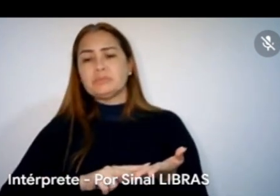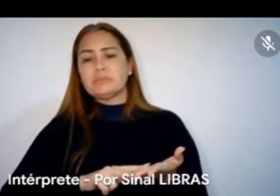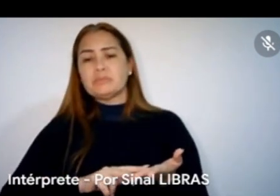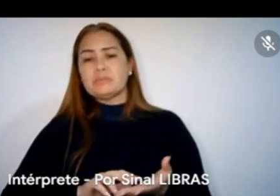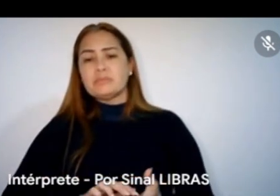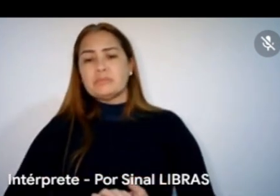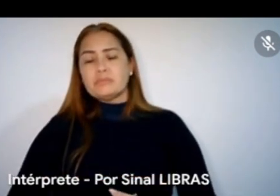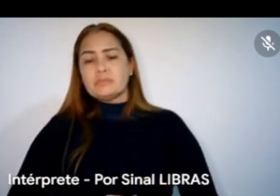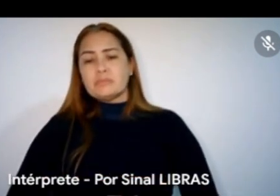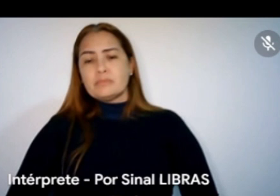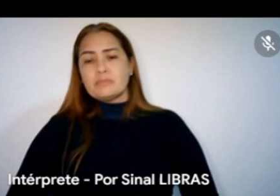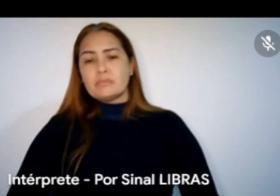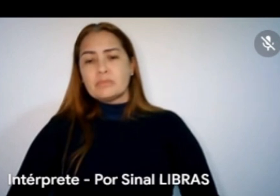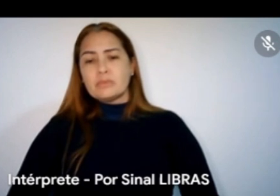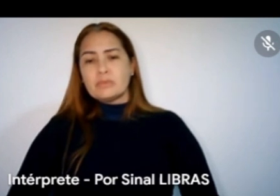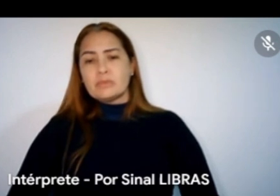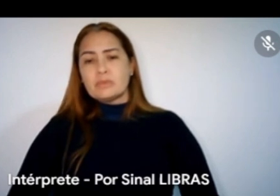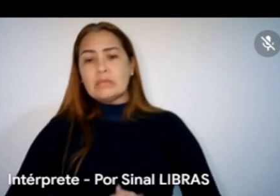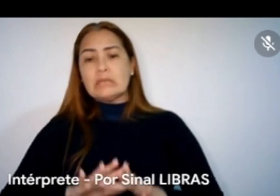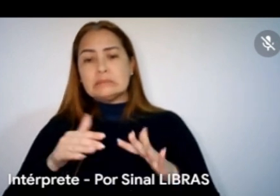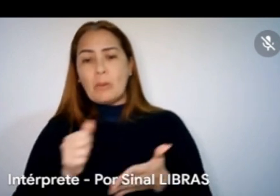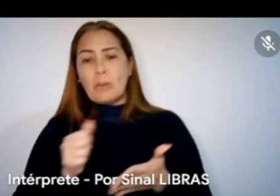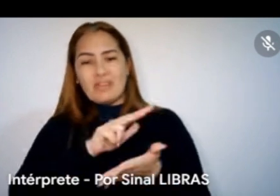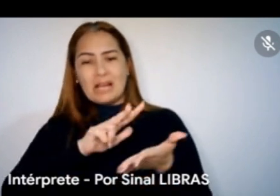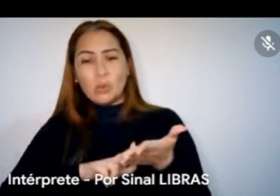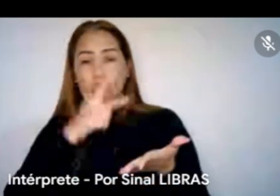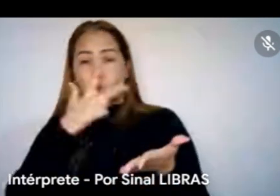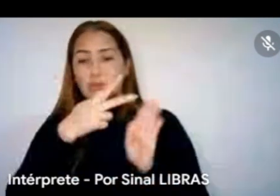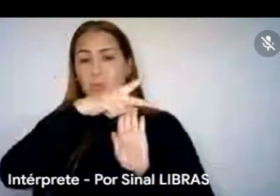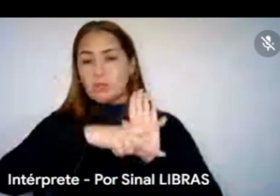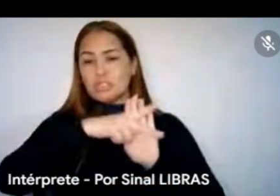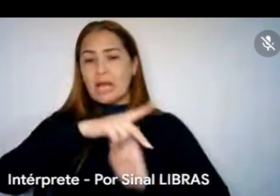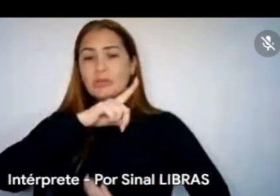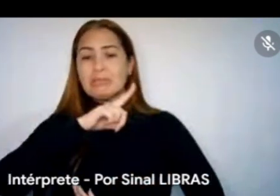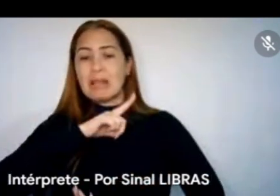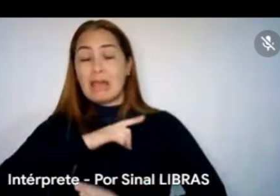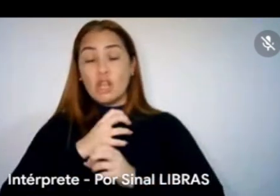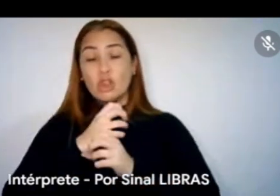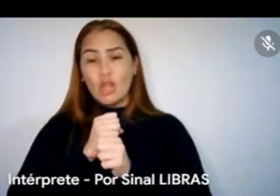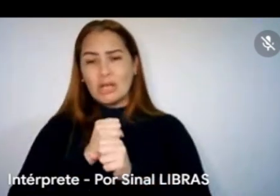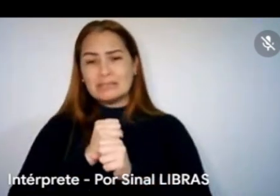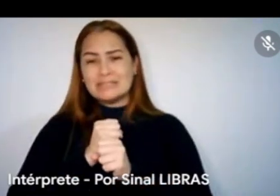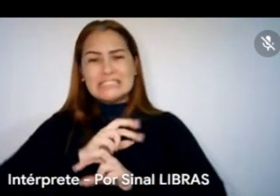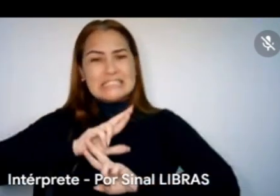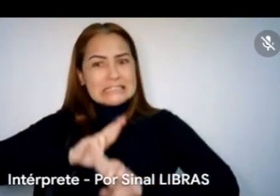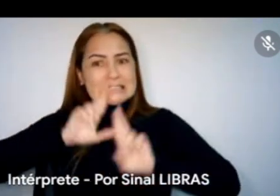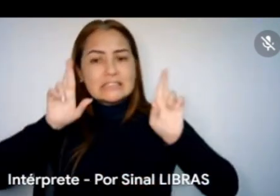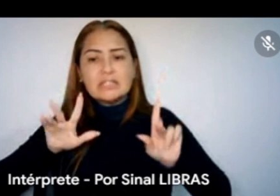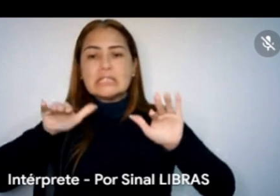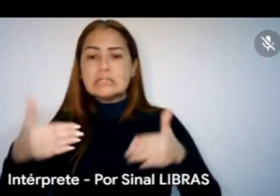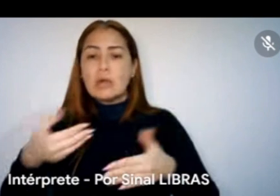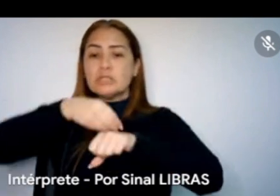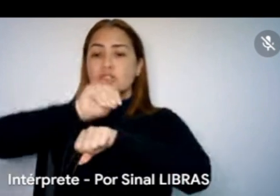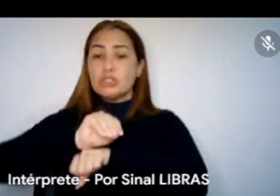dos avaliadores de um mesmo projeto ter notas totalmente distintas, eu queria sugerir que a escolha desses